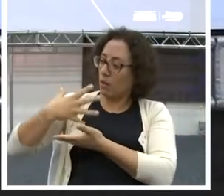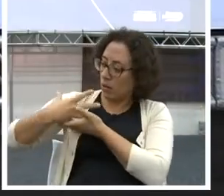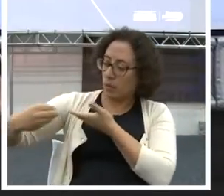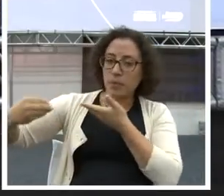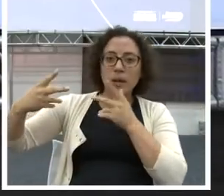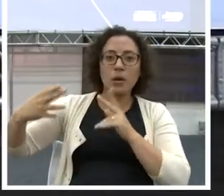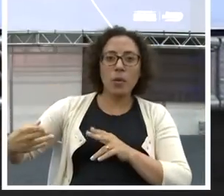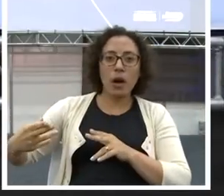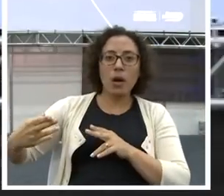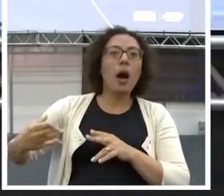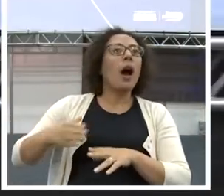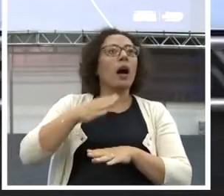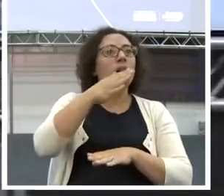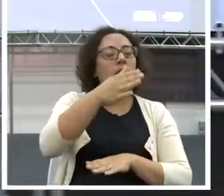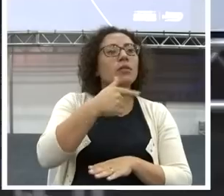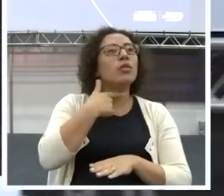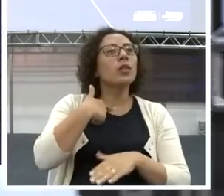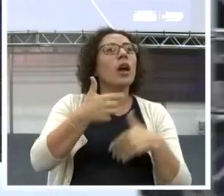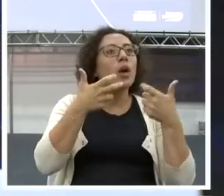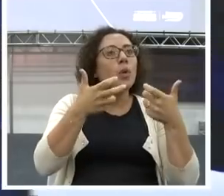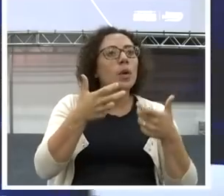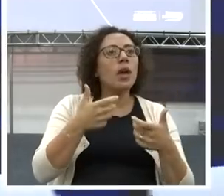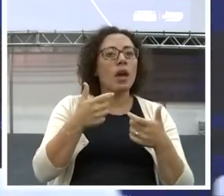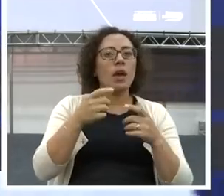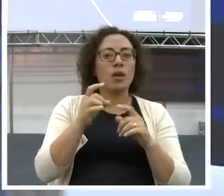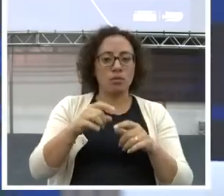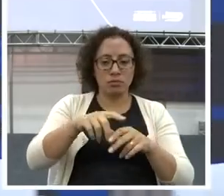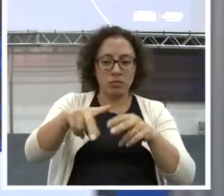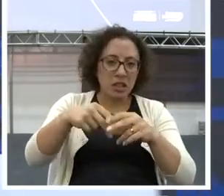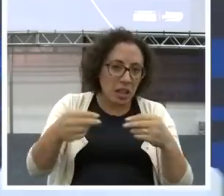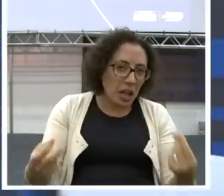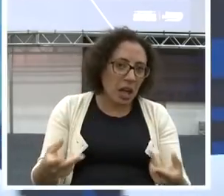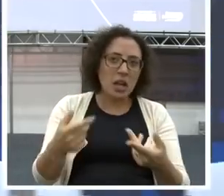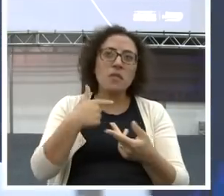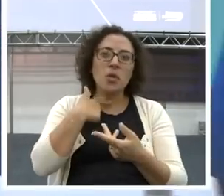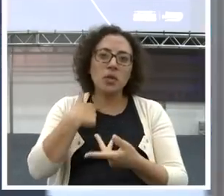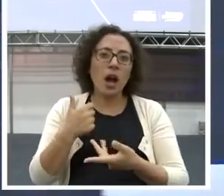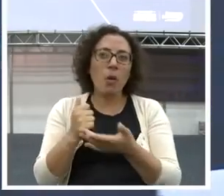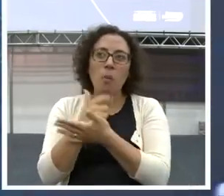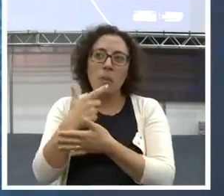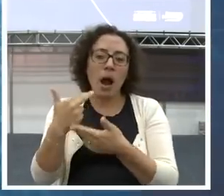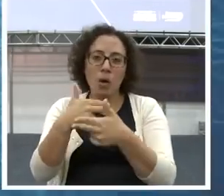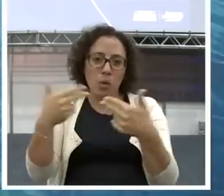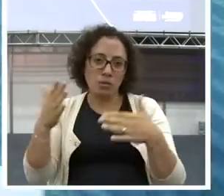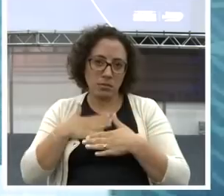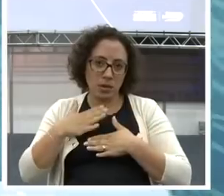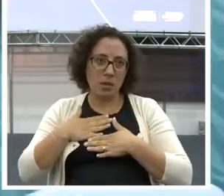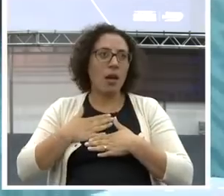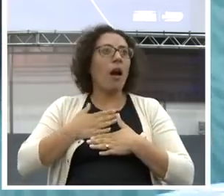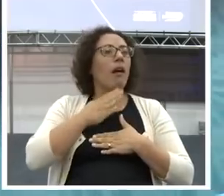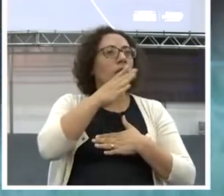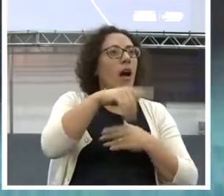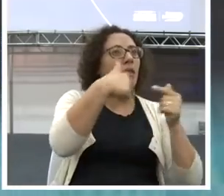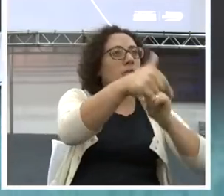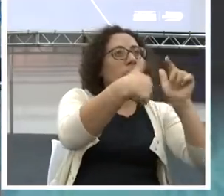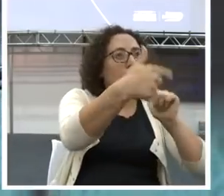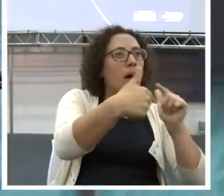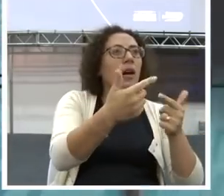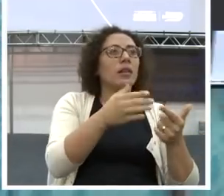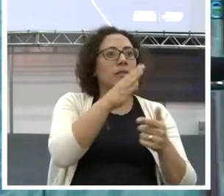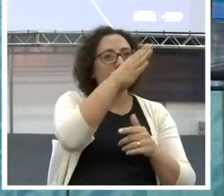Eles compravam o tênis e nunca mais voltavam. Porque atingiu aquele sonho dele. Que era comprar o tênis. E nunca mais voltou. O dinheiro está tudo bem.